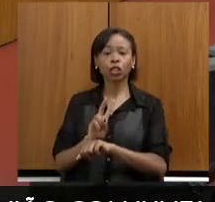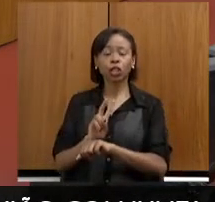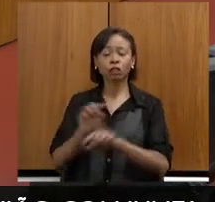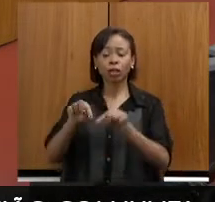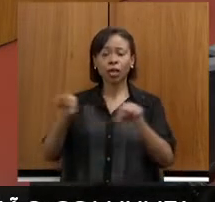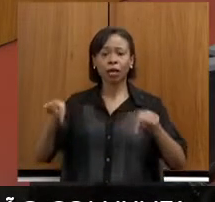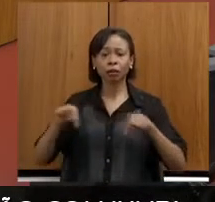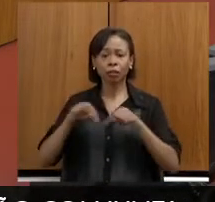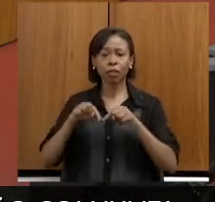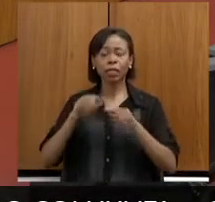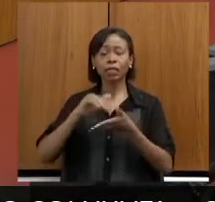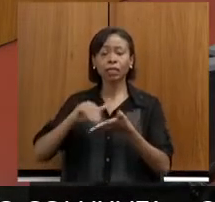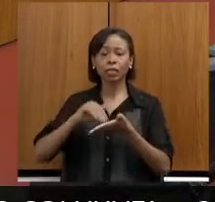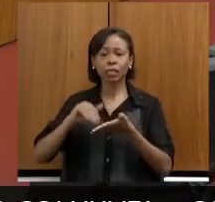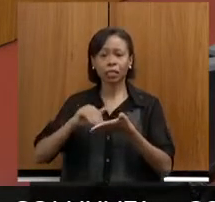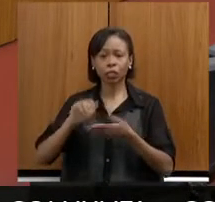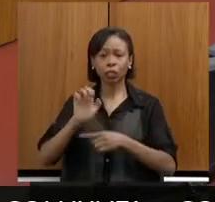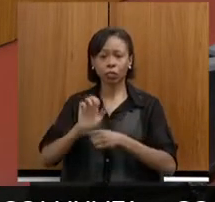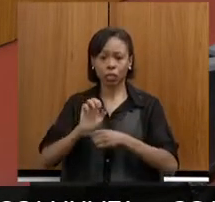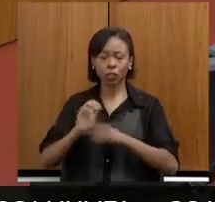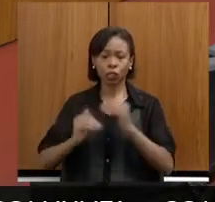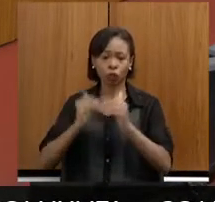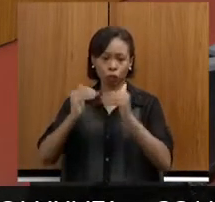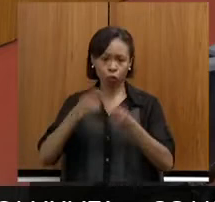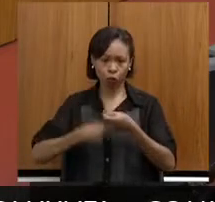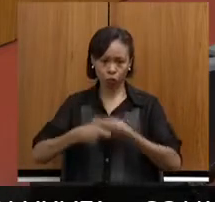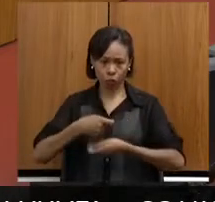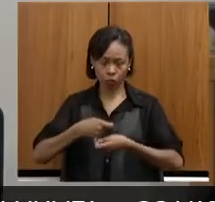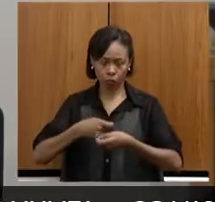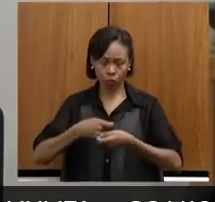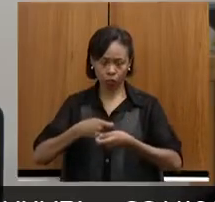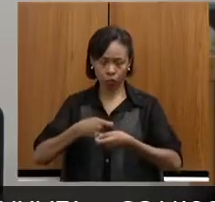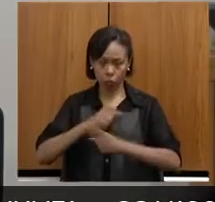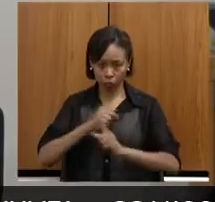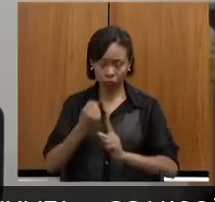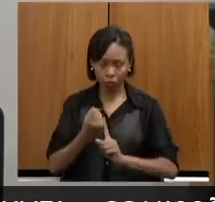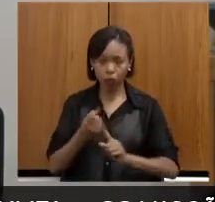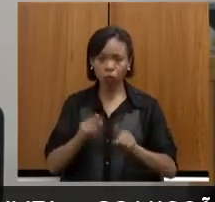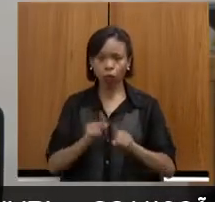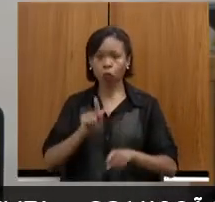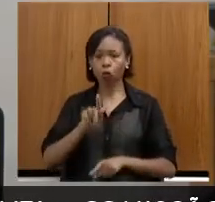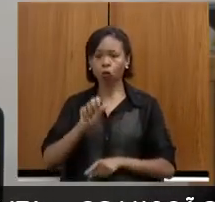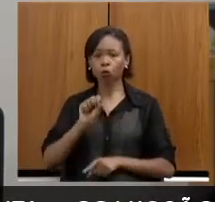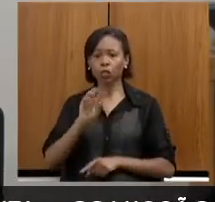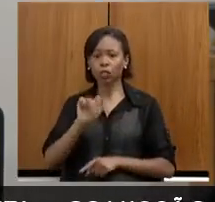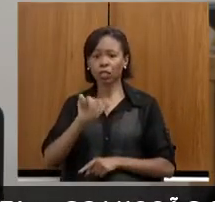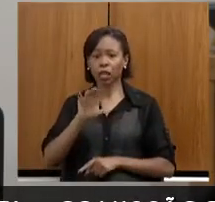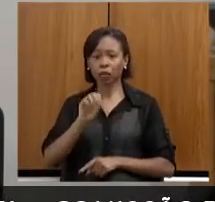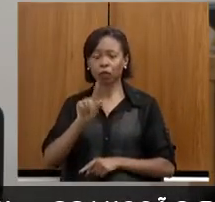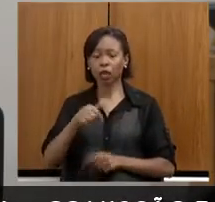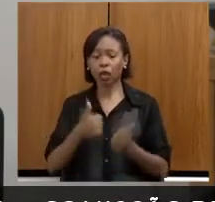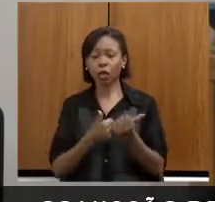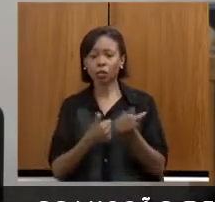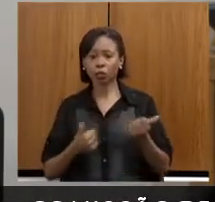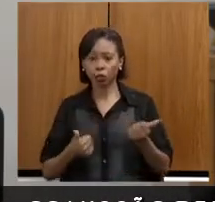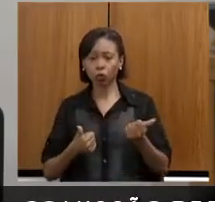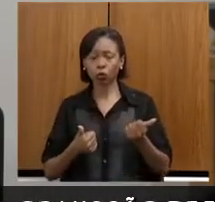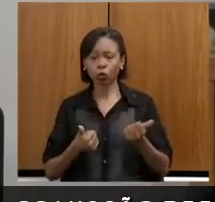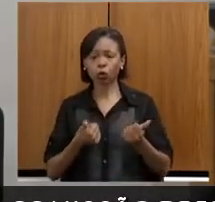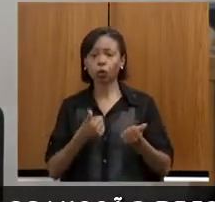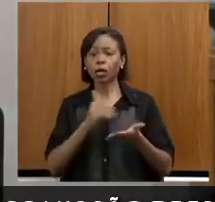de Estado e Desenvolvimento Social, do Gustavo Garcia, assessora especial de gabinete da CEDESI,